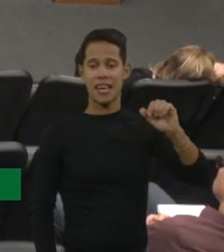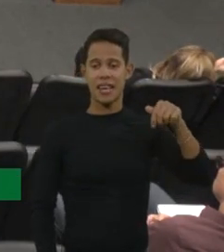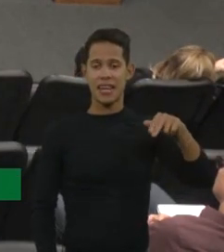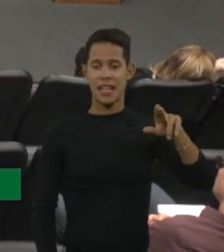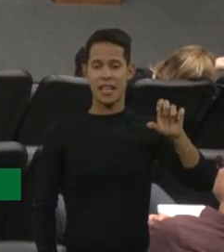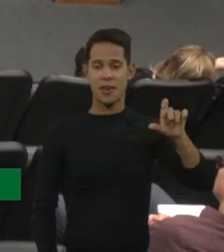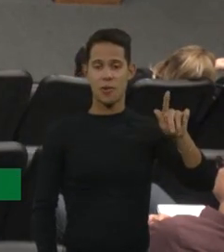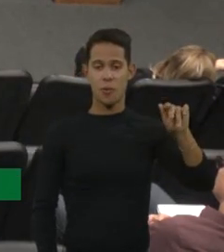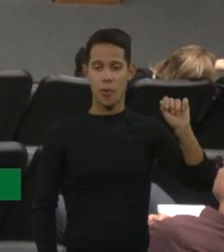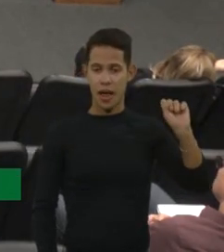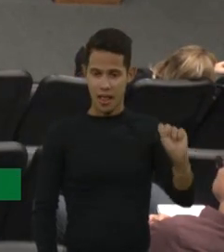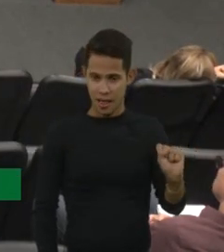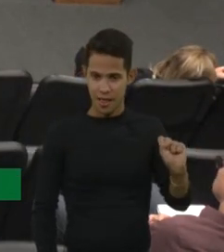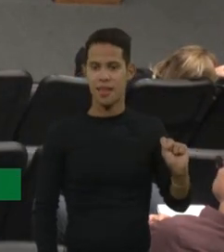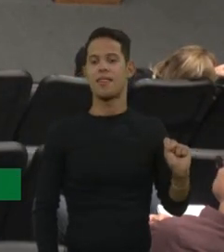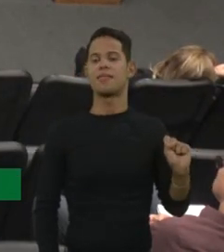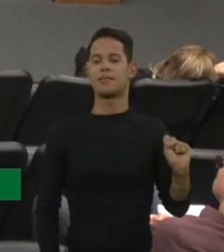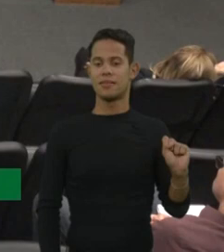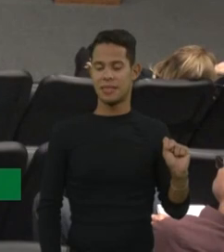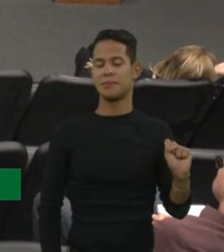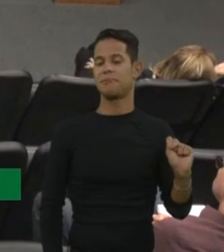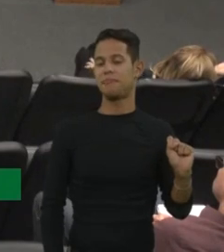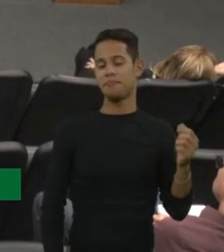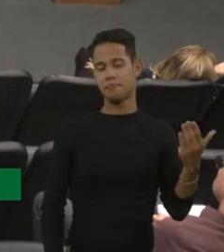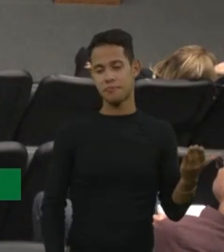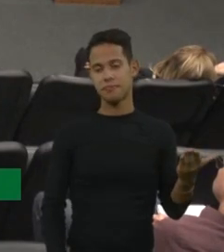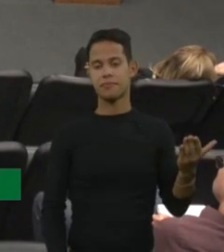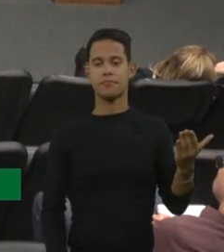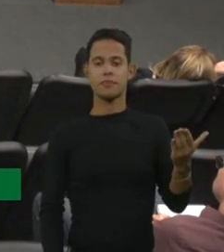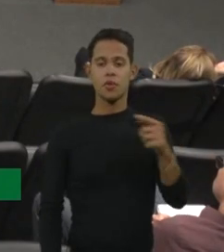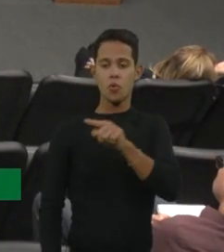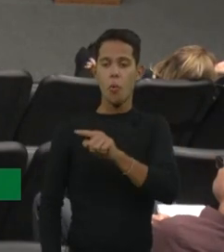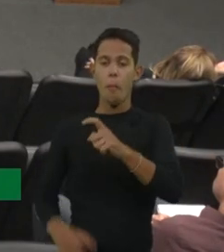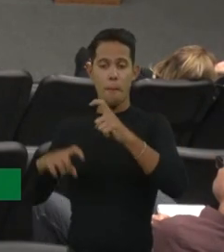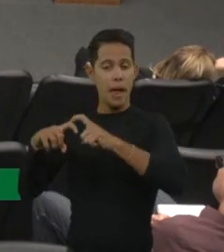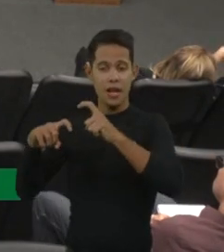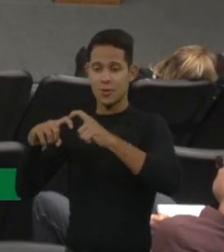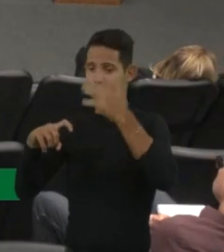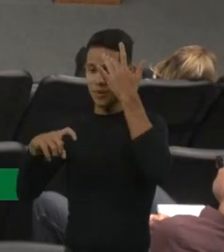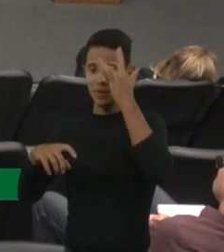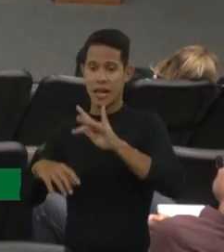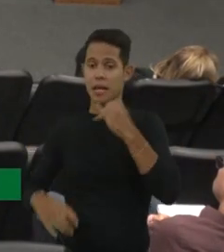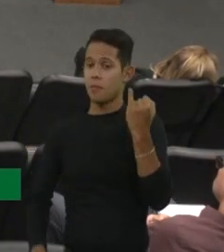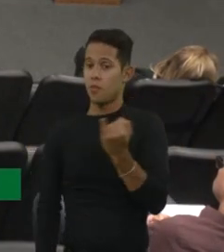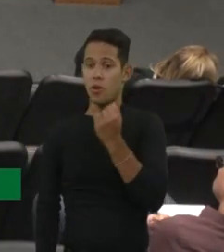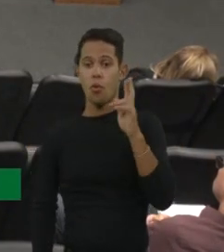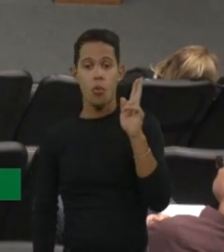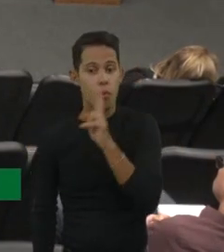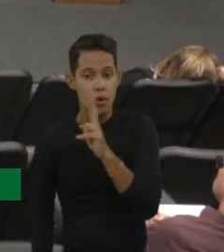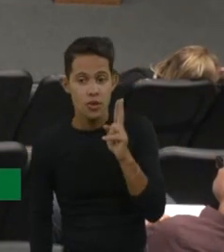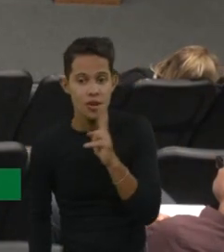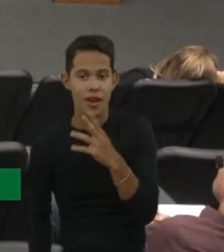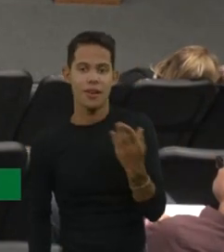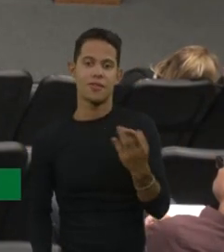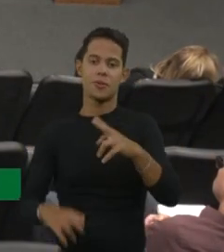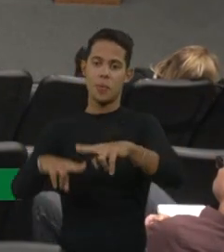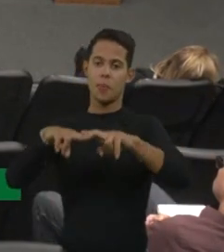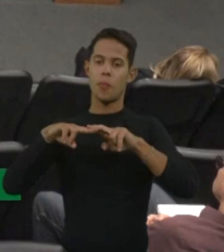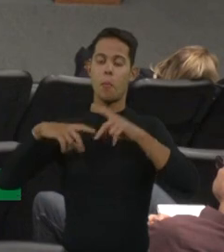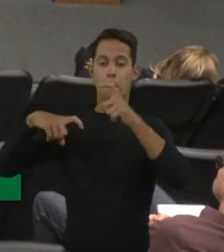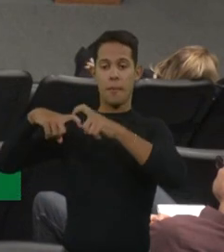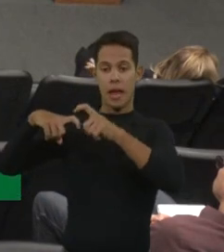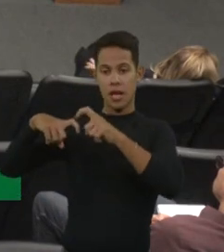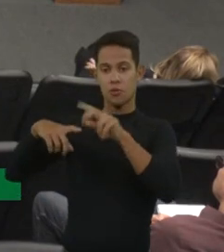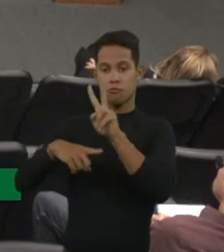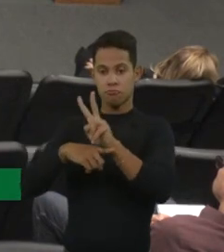não se teve aquela ideia, né, que é a urgência e que é muito importante. Então, os pediatras e quem lidam, né, nessa assistência